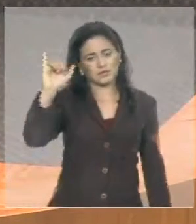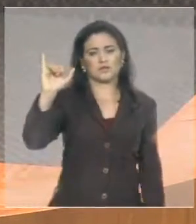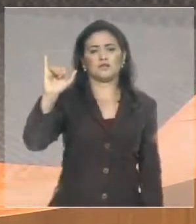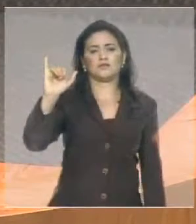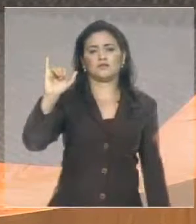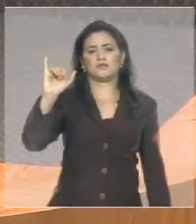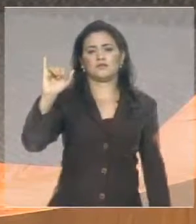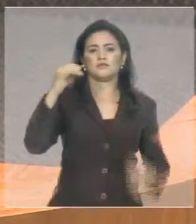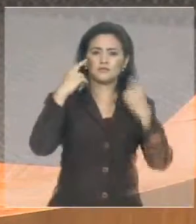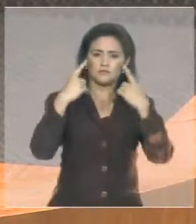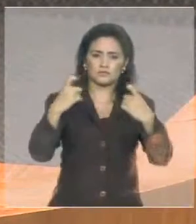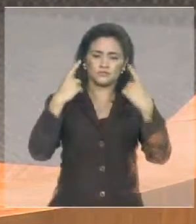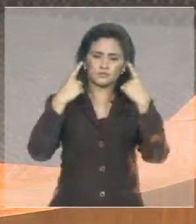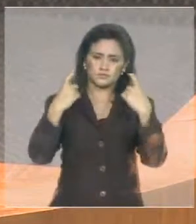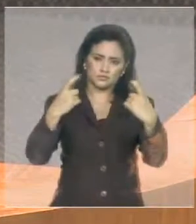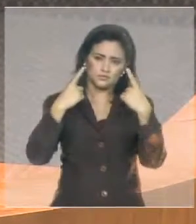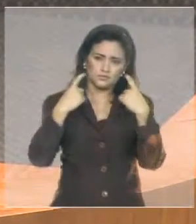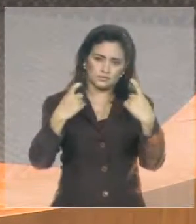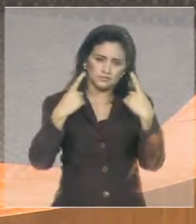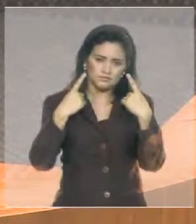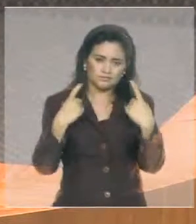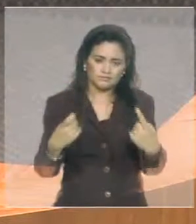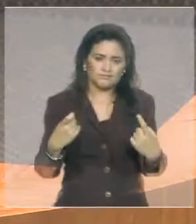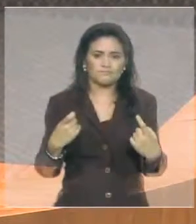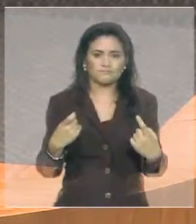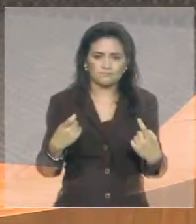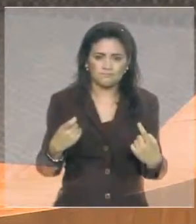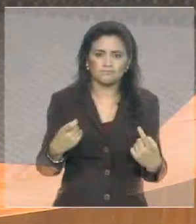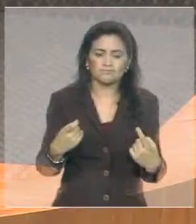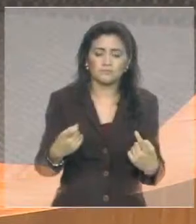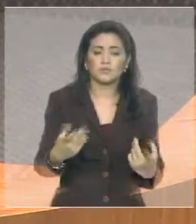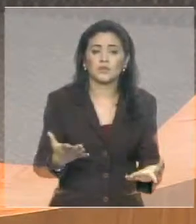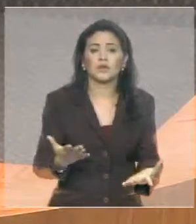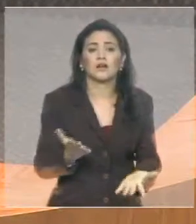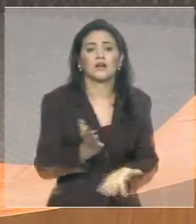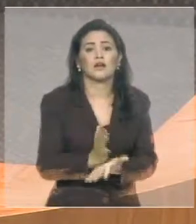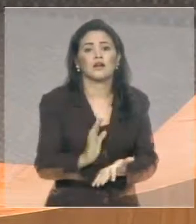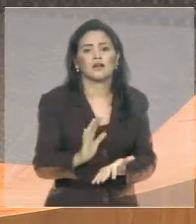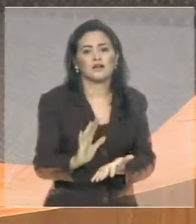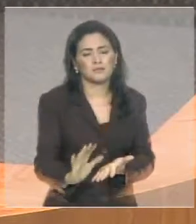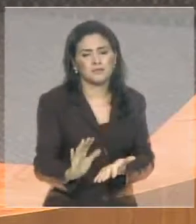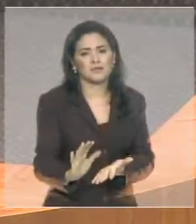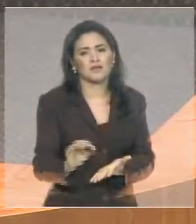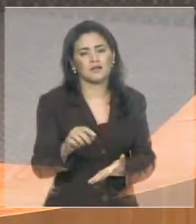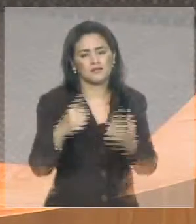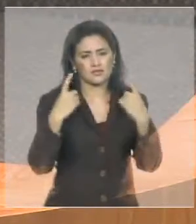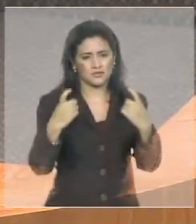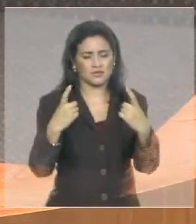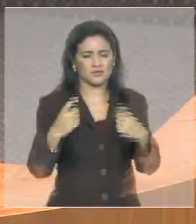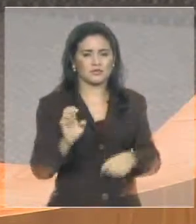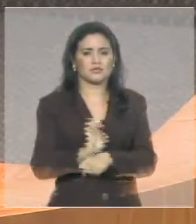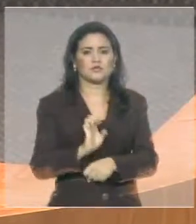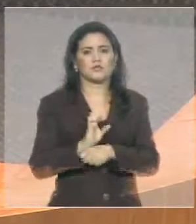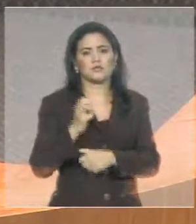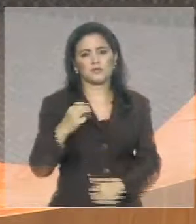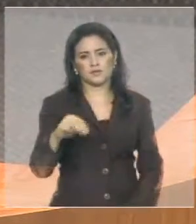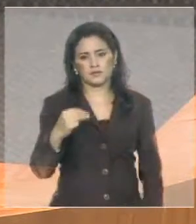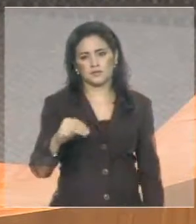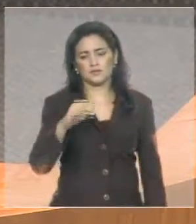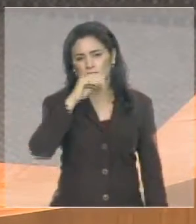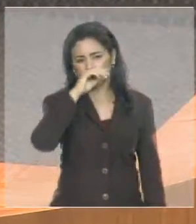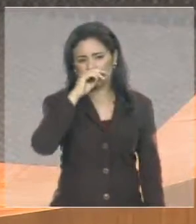Deus quiser, com a ação efetiva e enérgica, acabar com esse tipo de crime aqui no Estado do Maranhão. É claro que